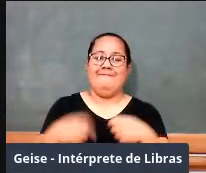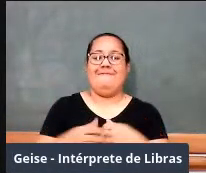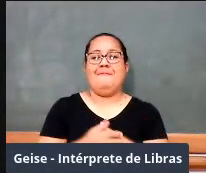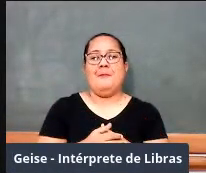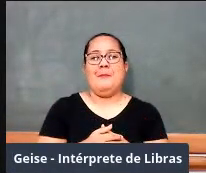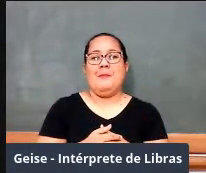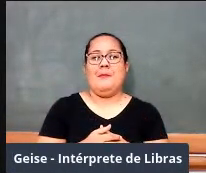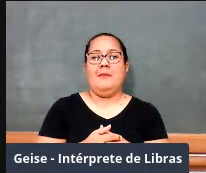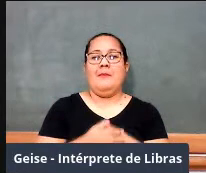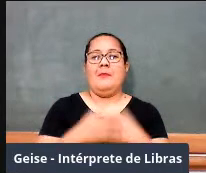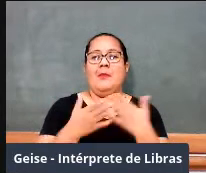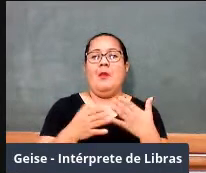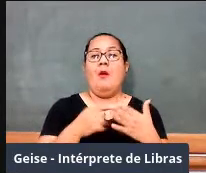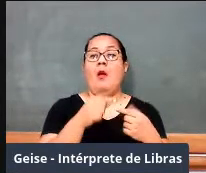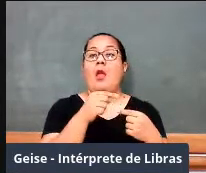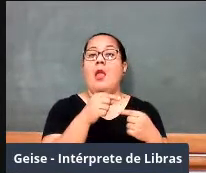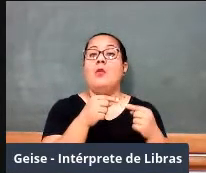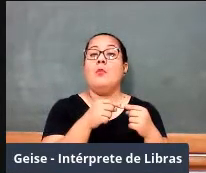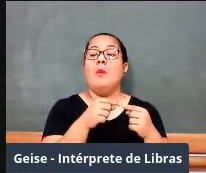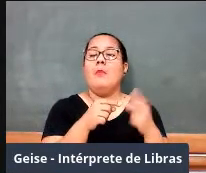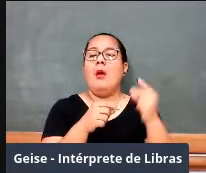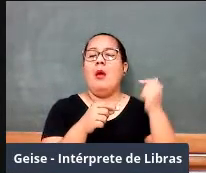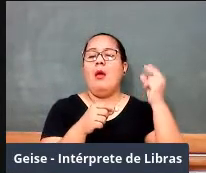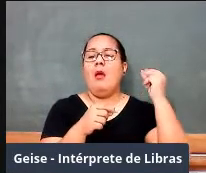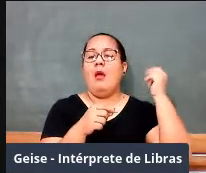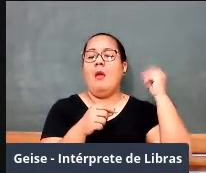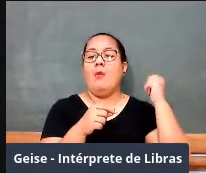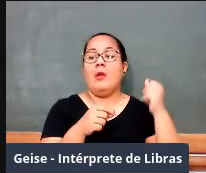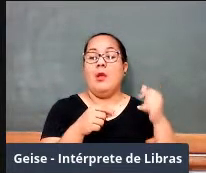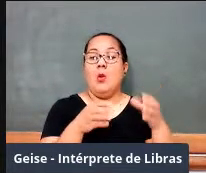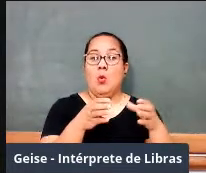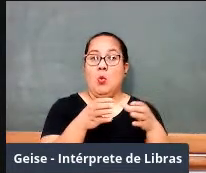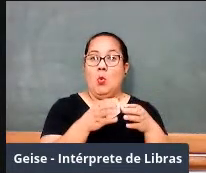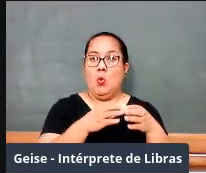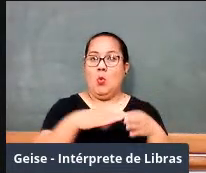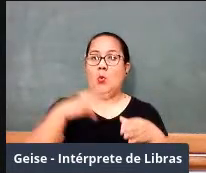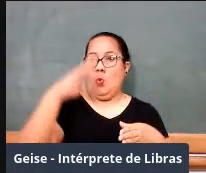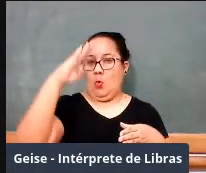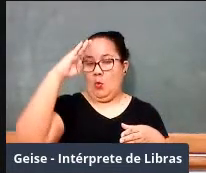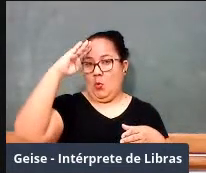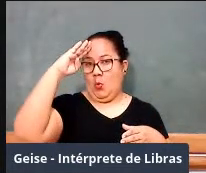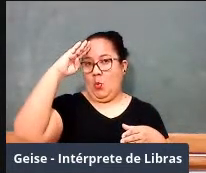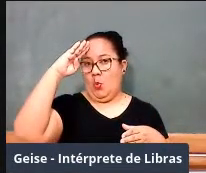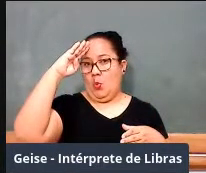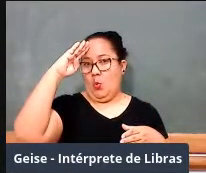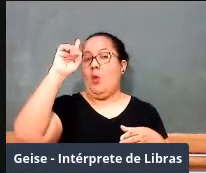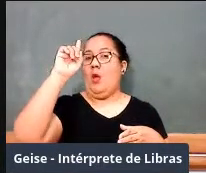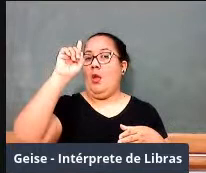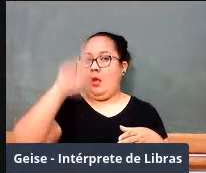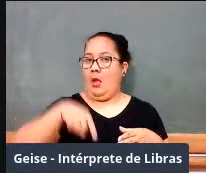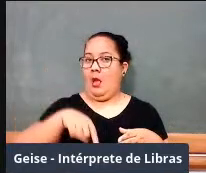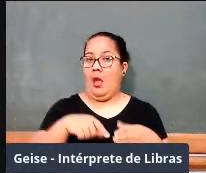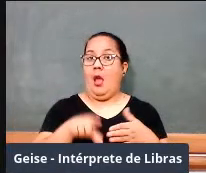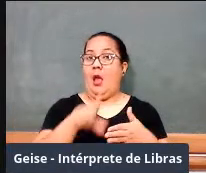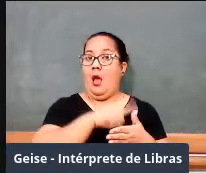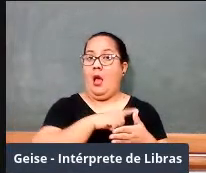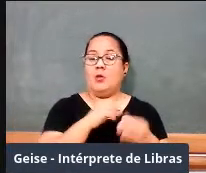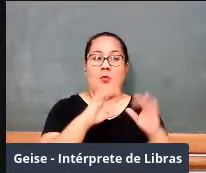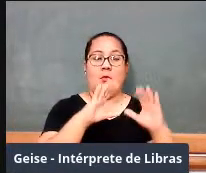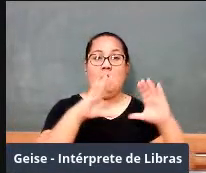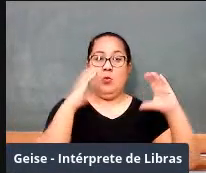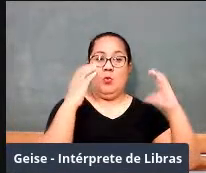tradição antiga da presença dos militares, e no primeiro Congresso